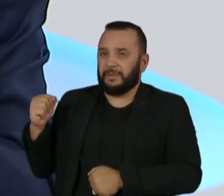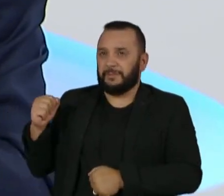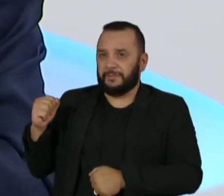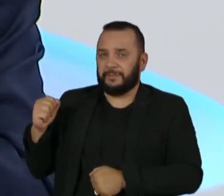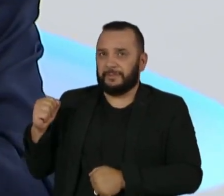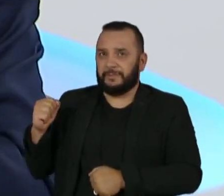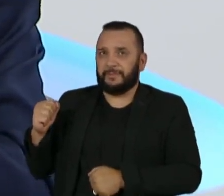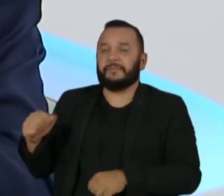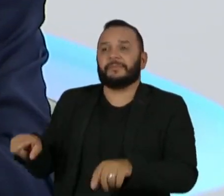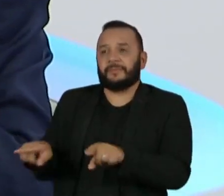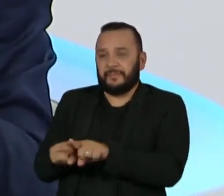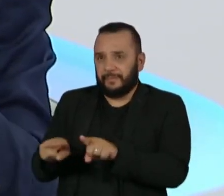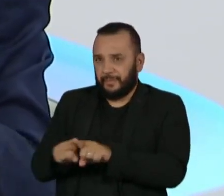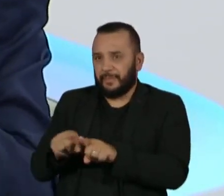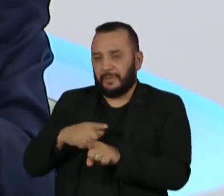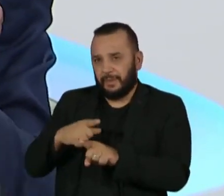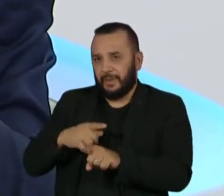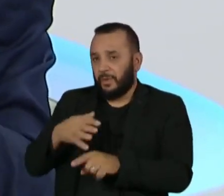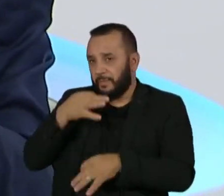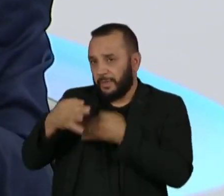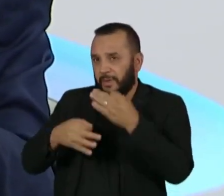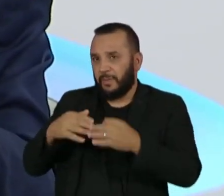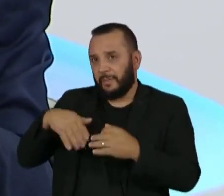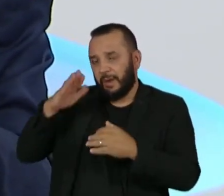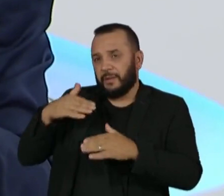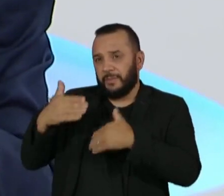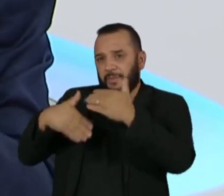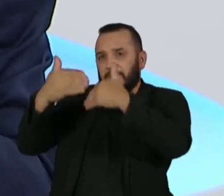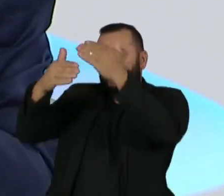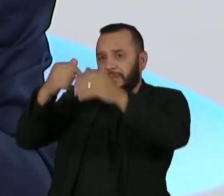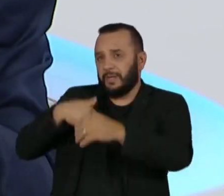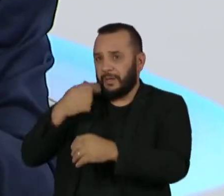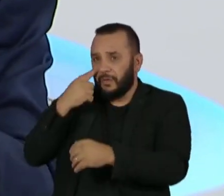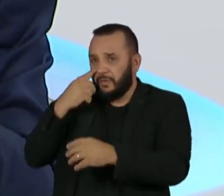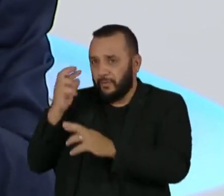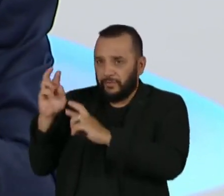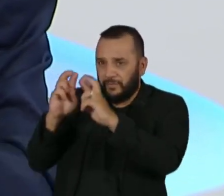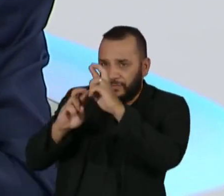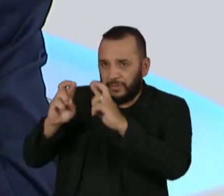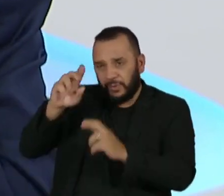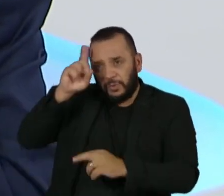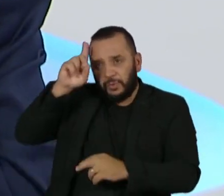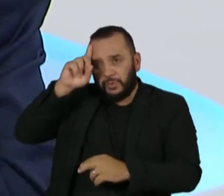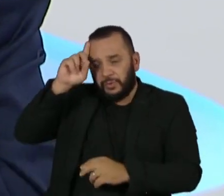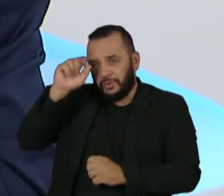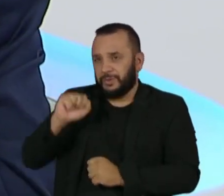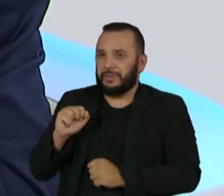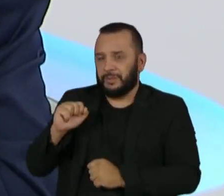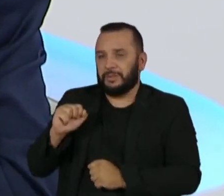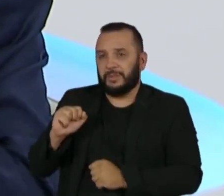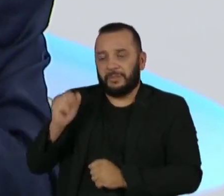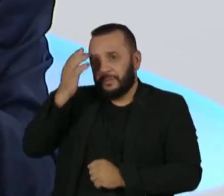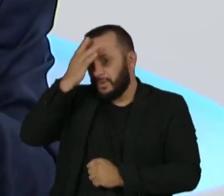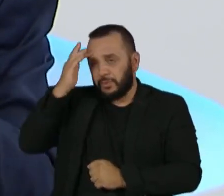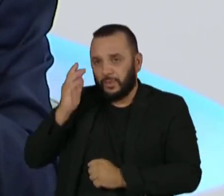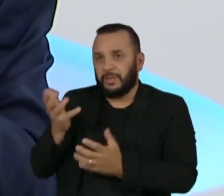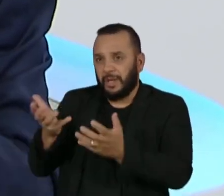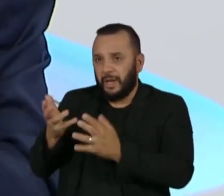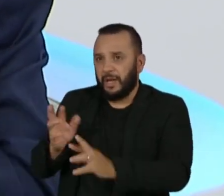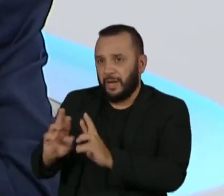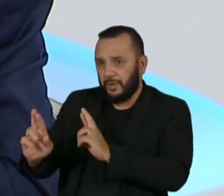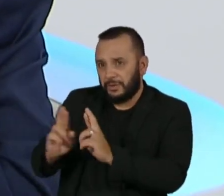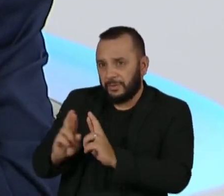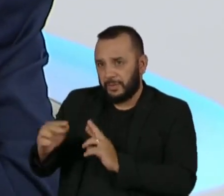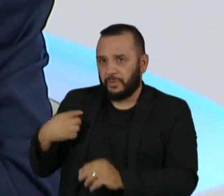mais progressista e só observam diariamente nas pessoas que buscam algum tipo de relacionamento conosco. Agora,